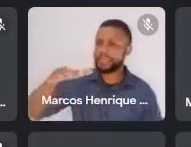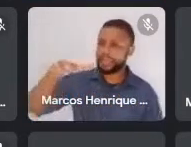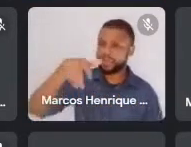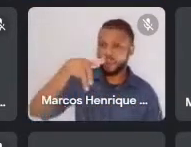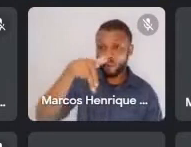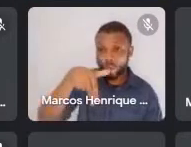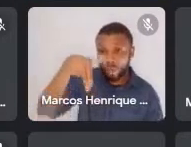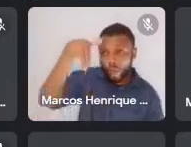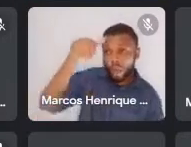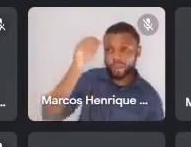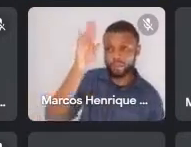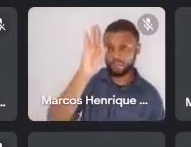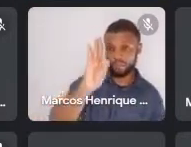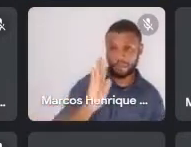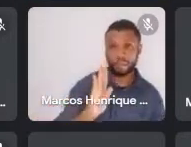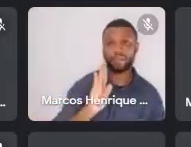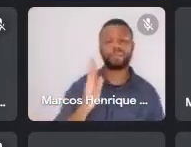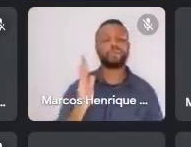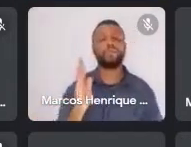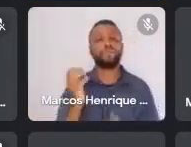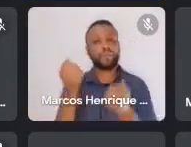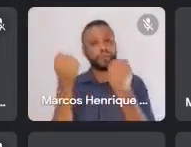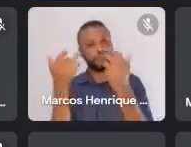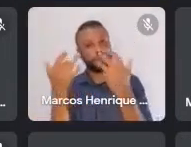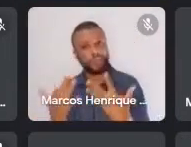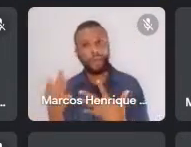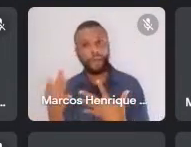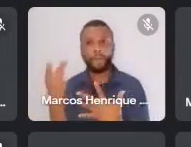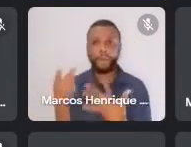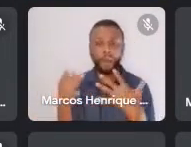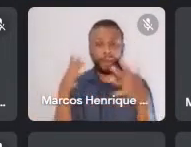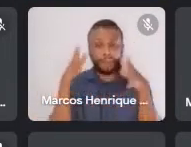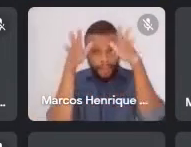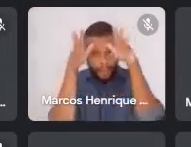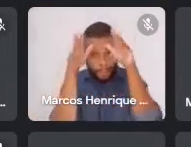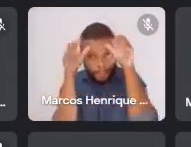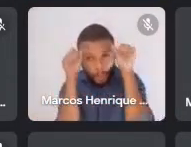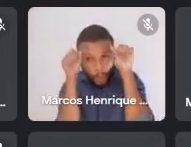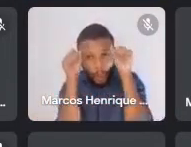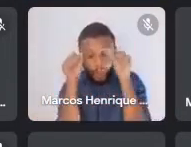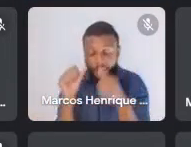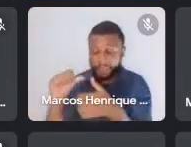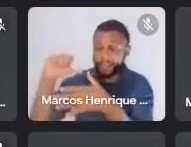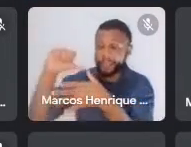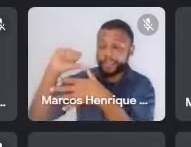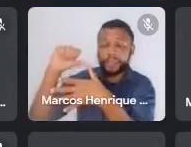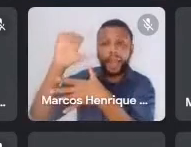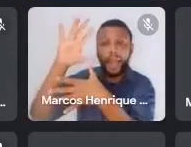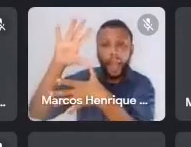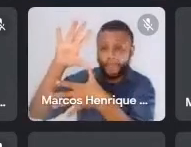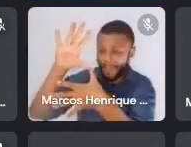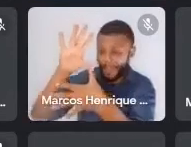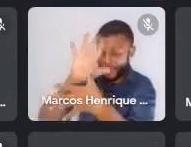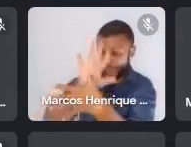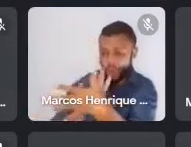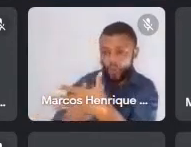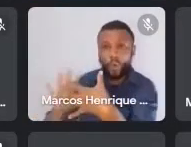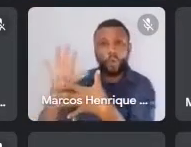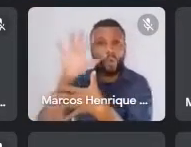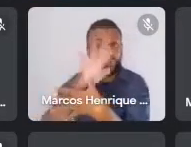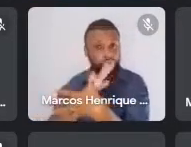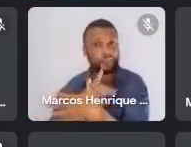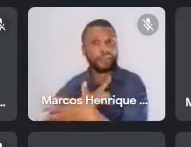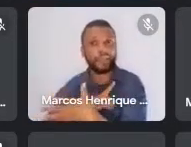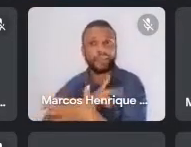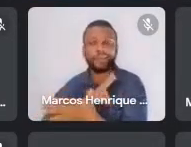descrições dele da Amazônia e da América, da América de uma forma geral, né? Que ele tem vários